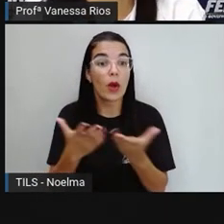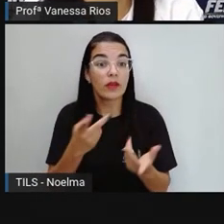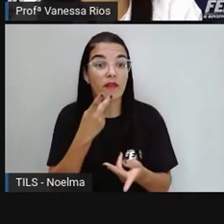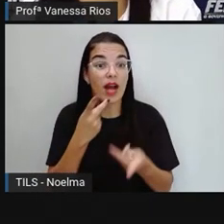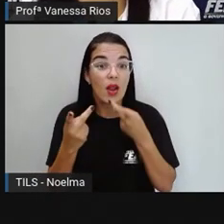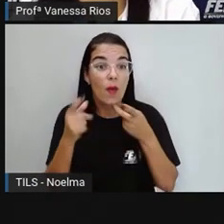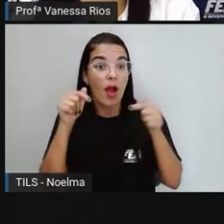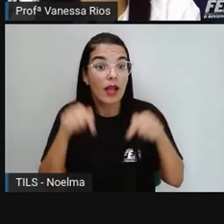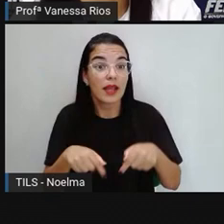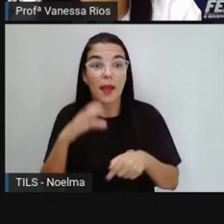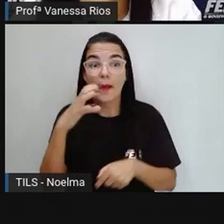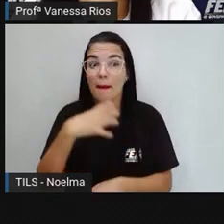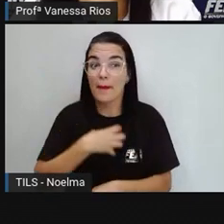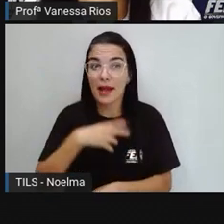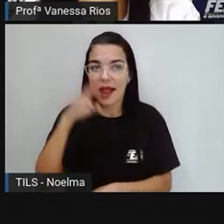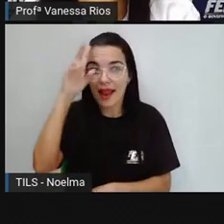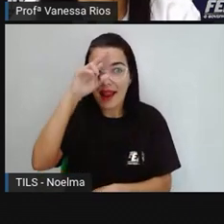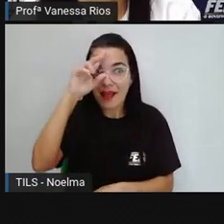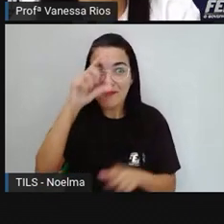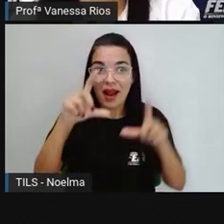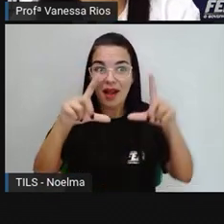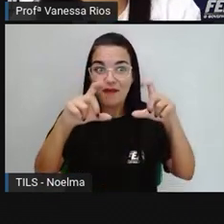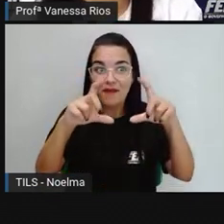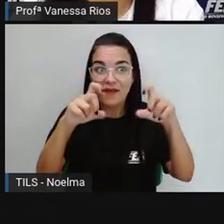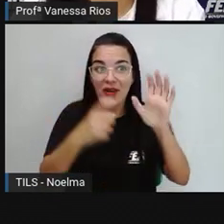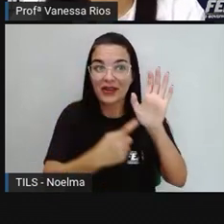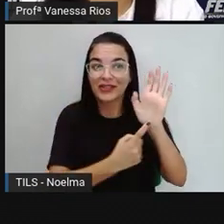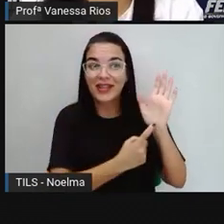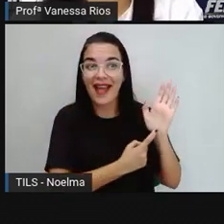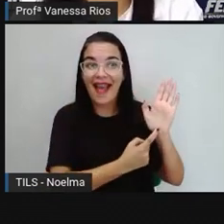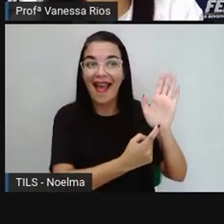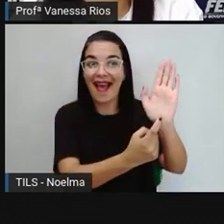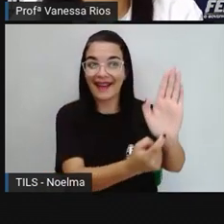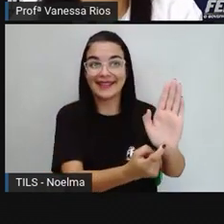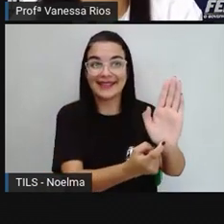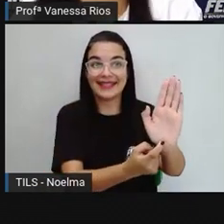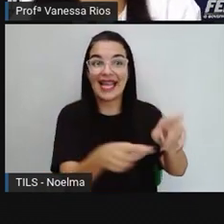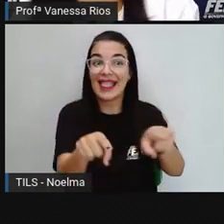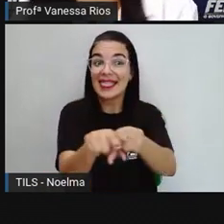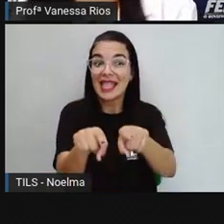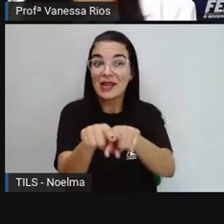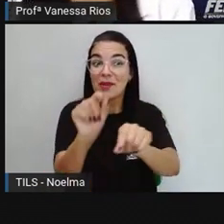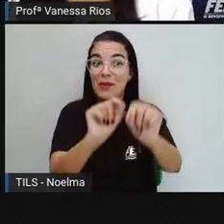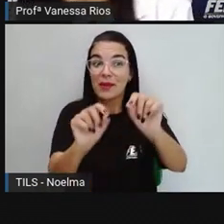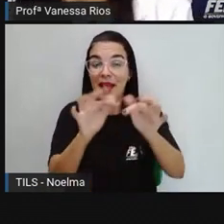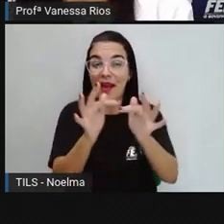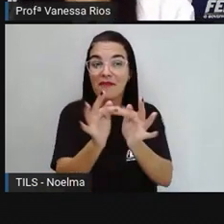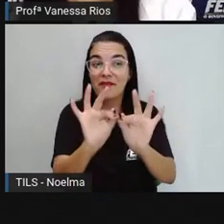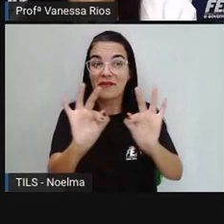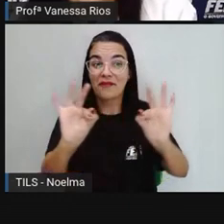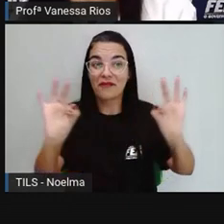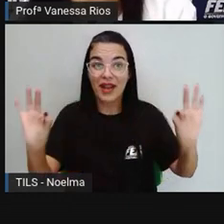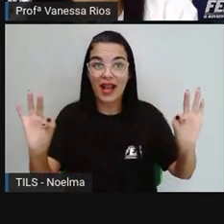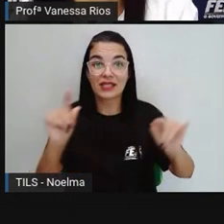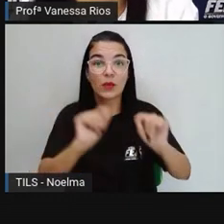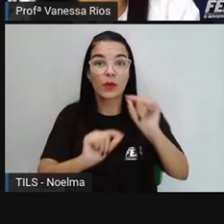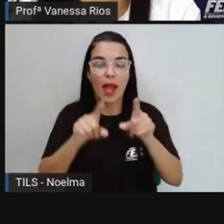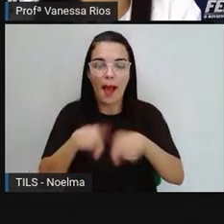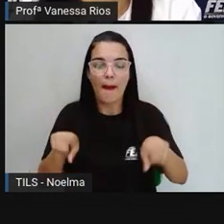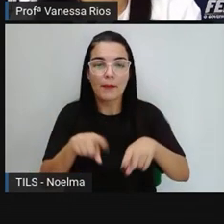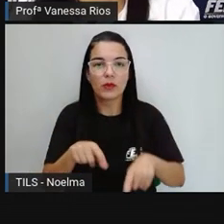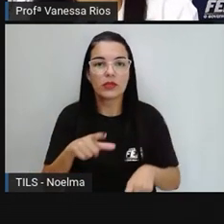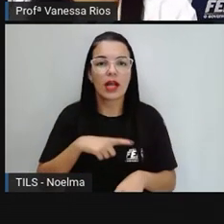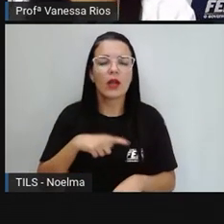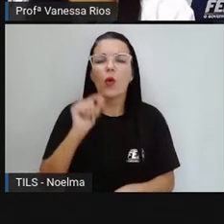finalizou com essa imagem aí, ó. E justamente com essa frase que traduz aí, que vem de uma música que diz